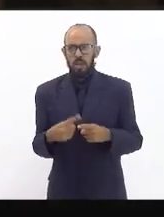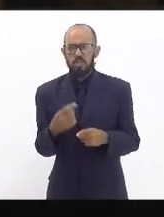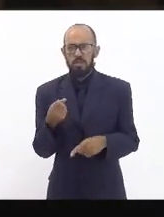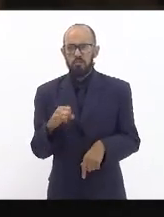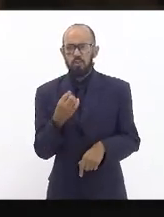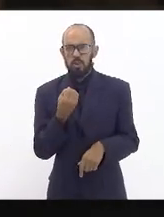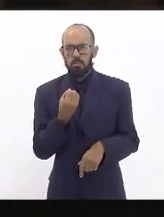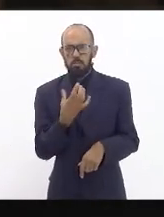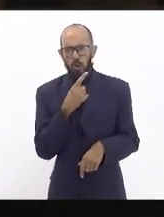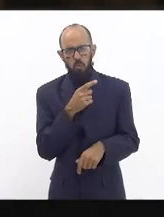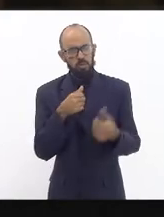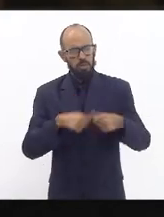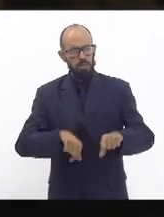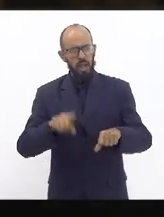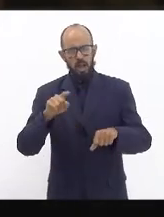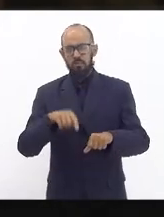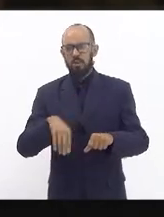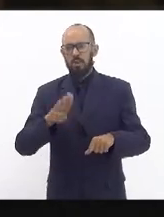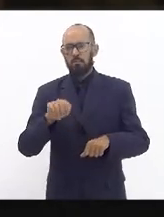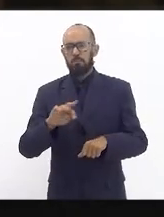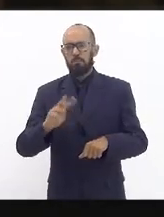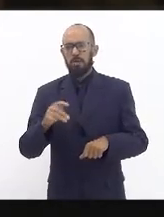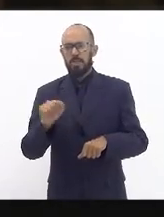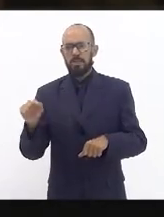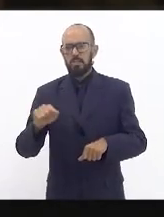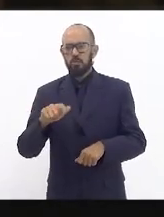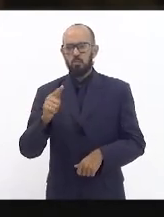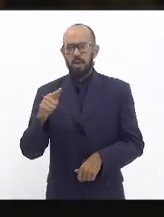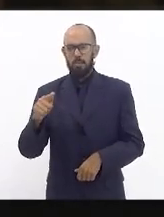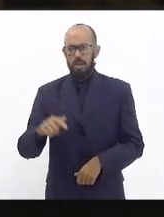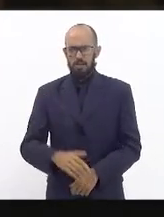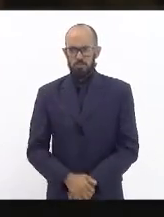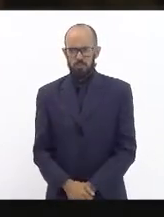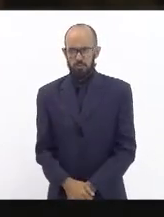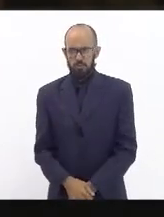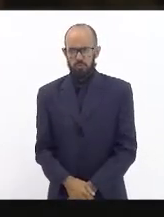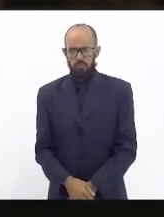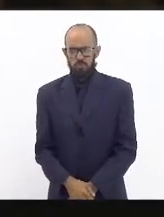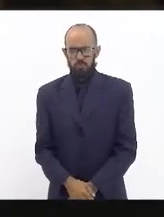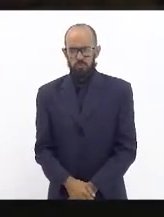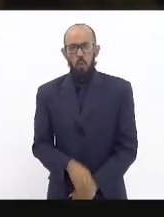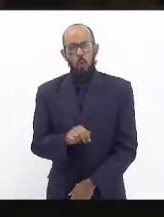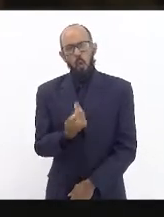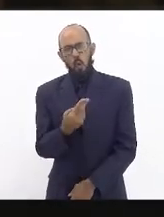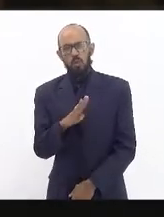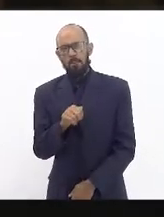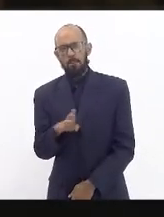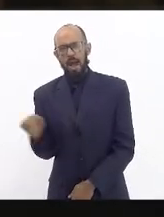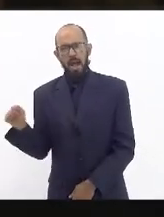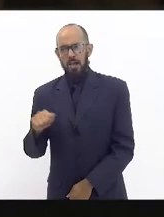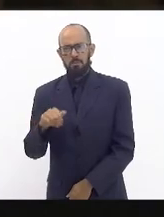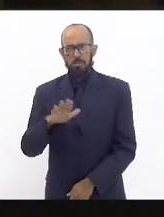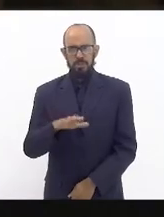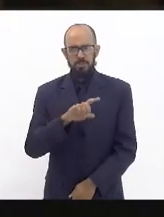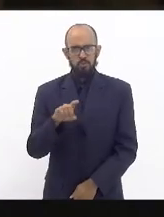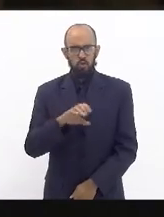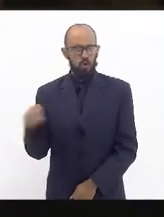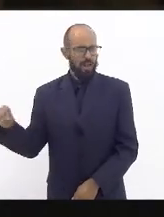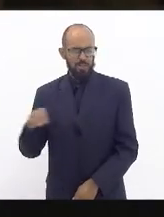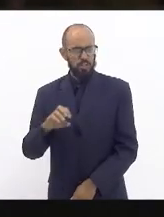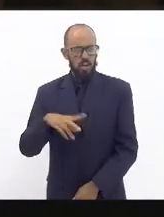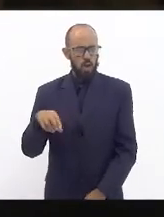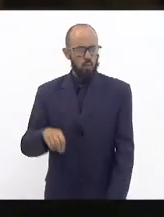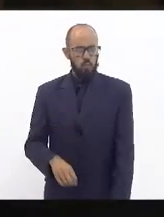lá na Baía de Guanabara estava lá na Lagoa Rodrigo de Feiras ou até ali na Barra da Tijuca na Zona Oeste não então aqueles que vão lá